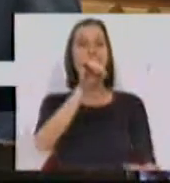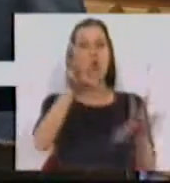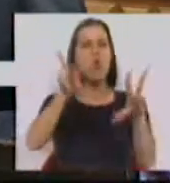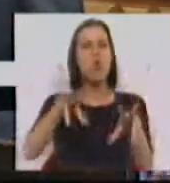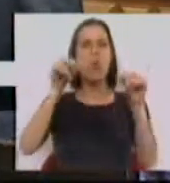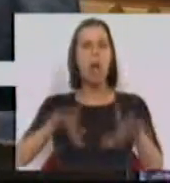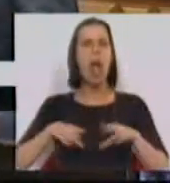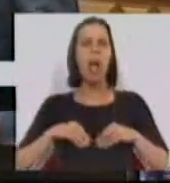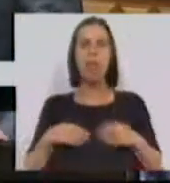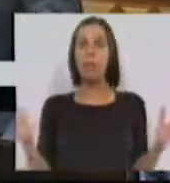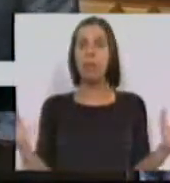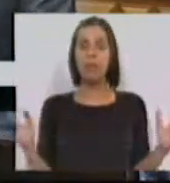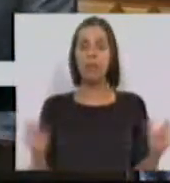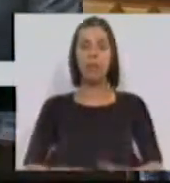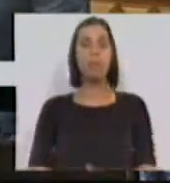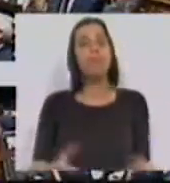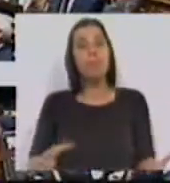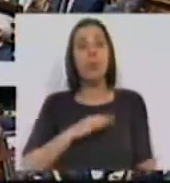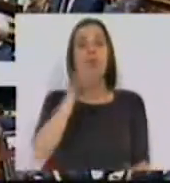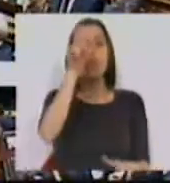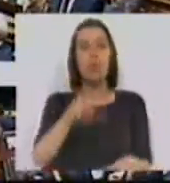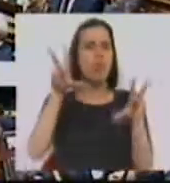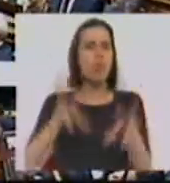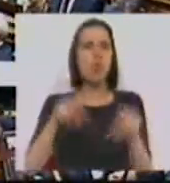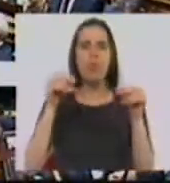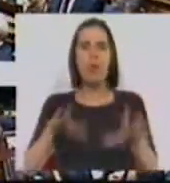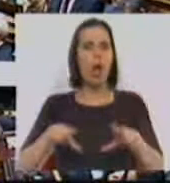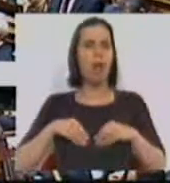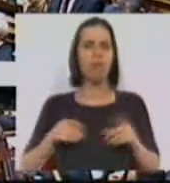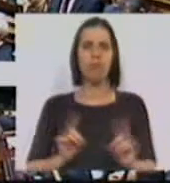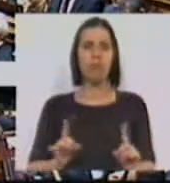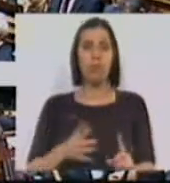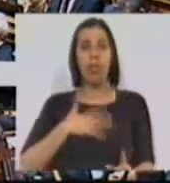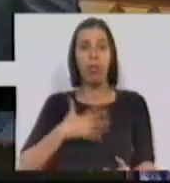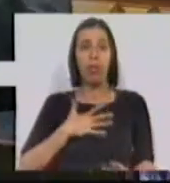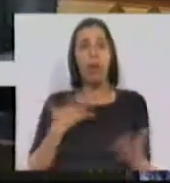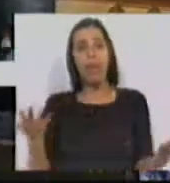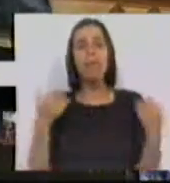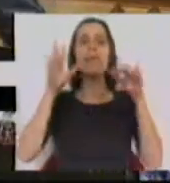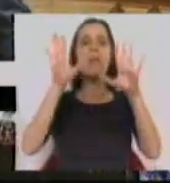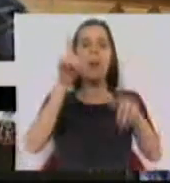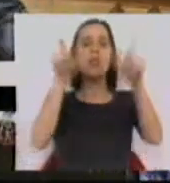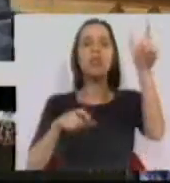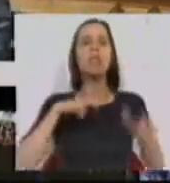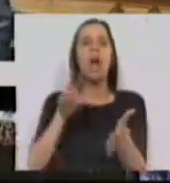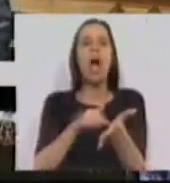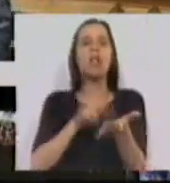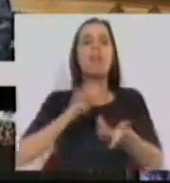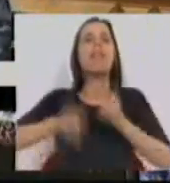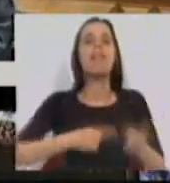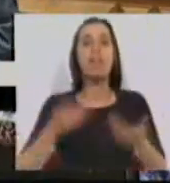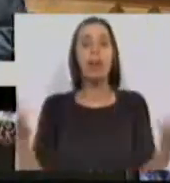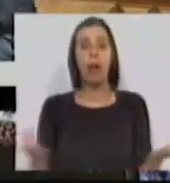nunca quis admitir. Coisa que o Sr. quis admitir. Mas, o que é que os portugueses esperavam?